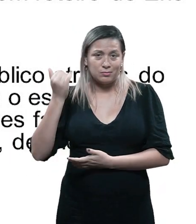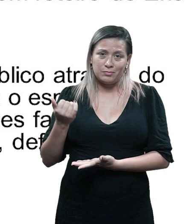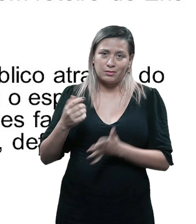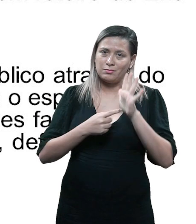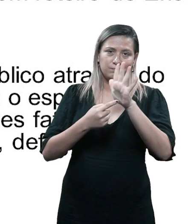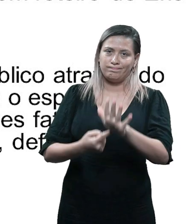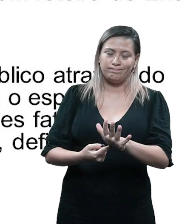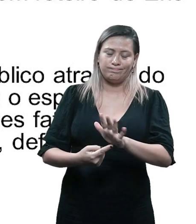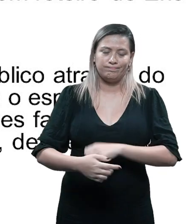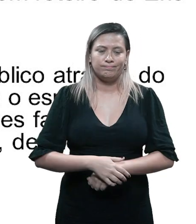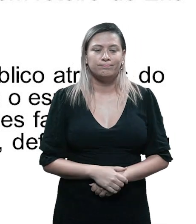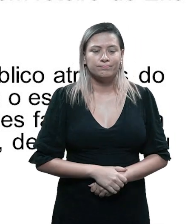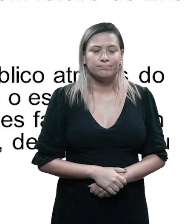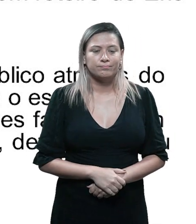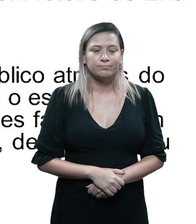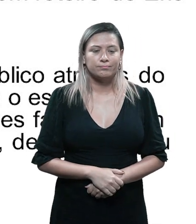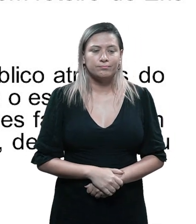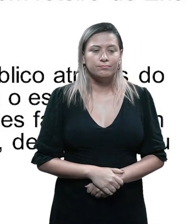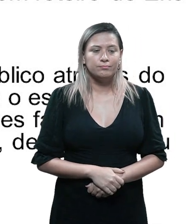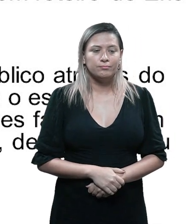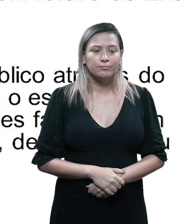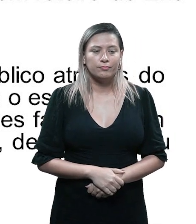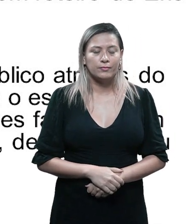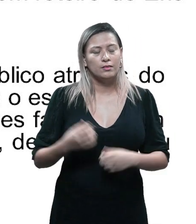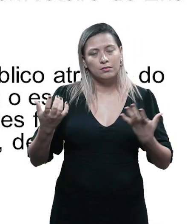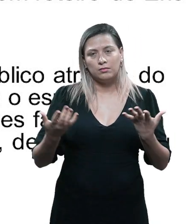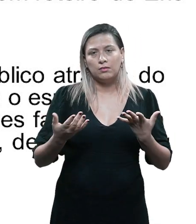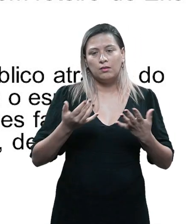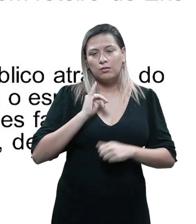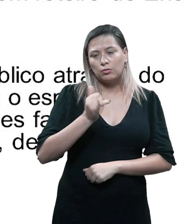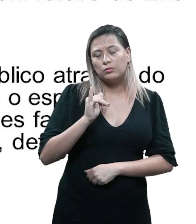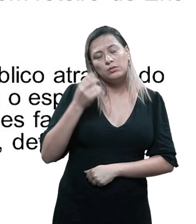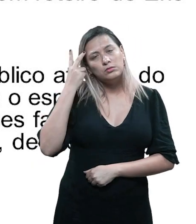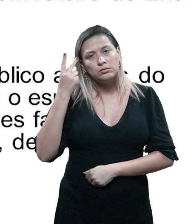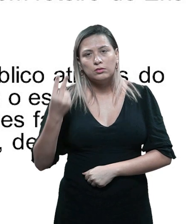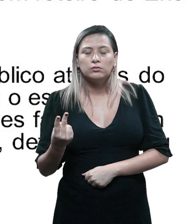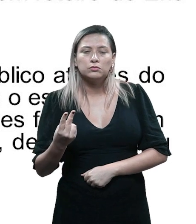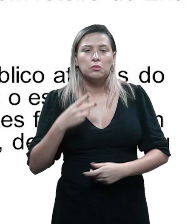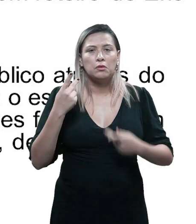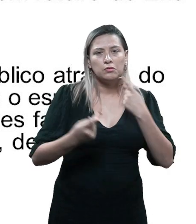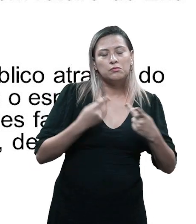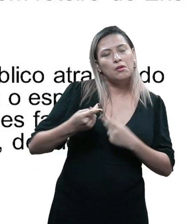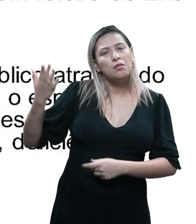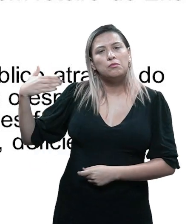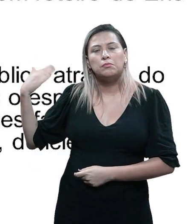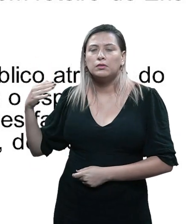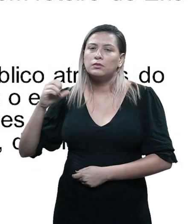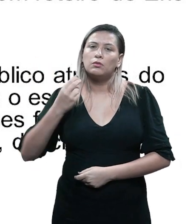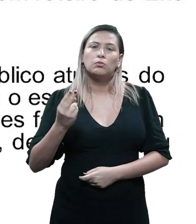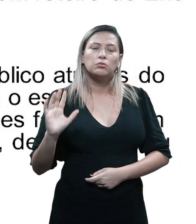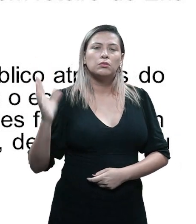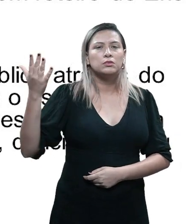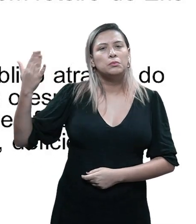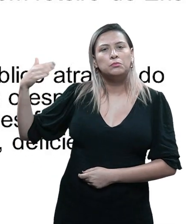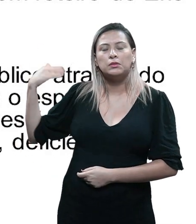da exposição, da contação dessa história que fala do passado, de um acontecimento